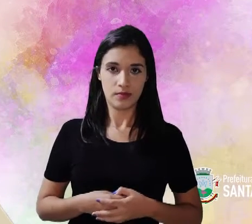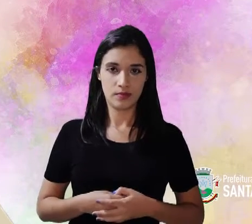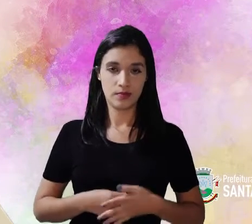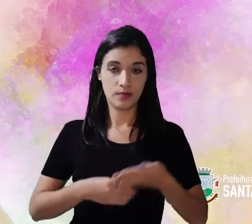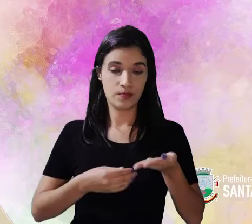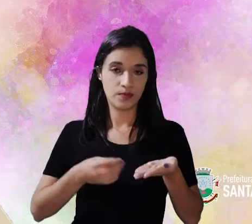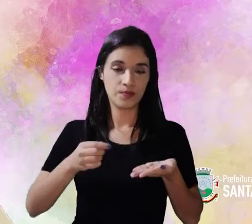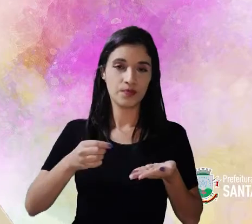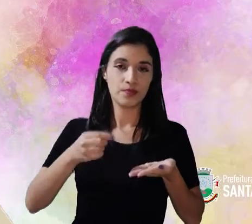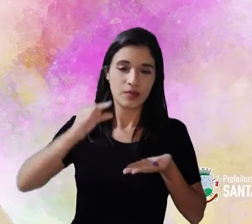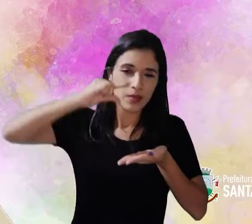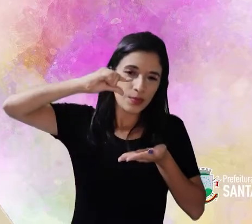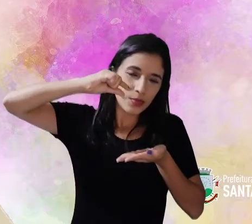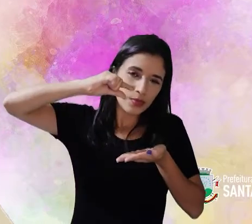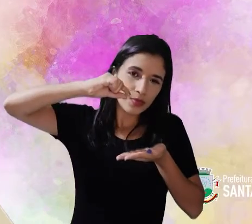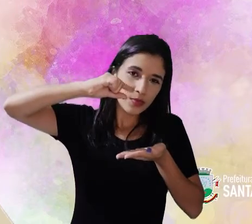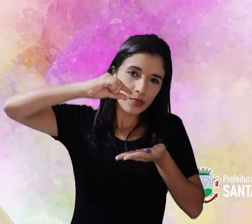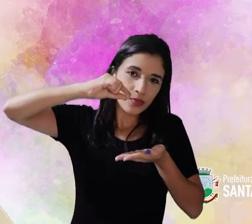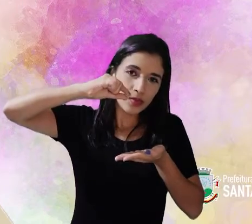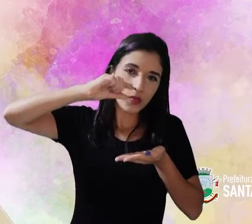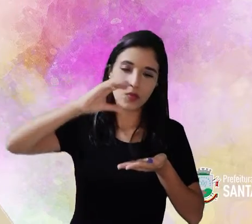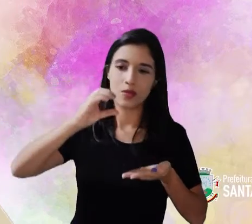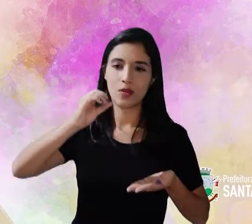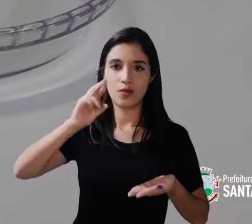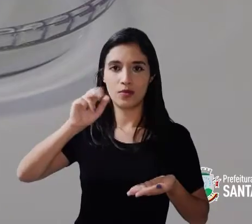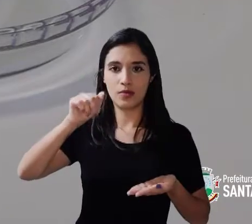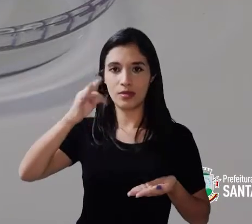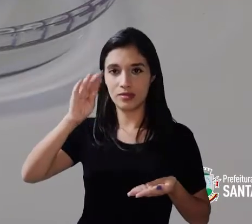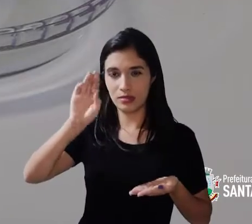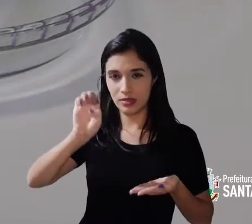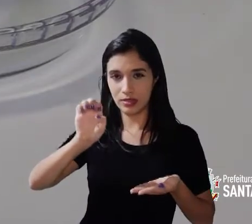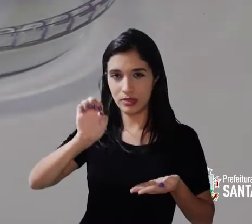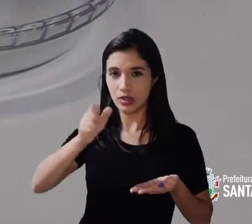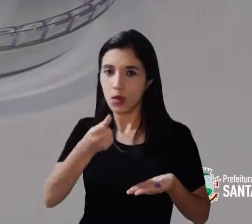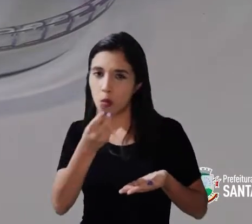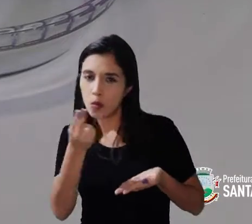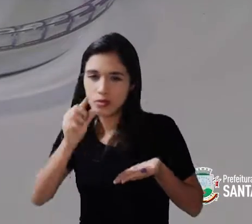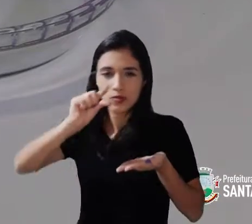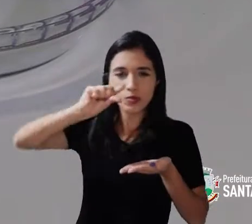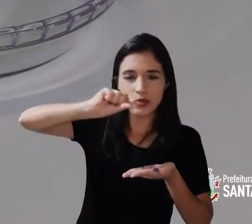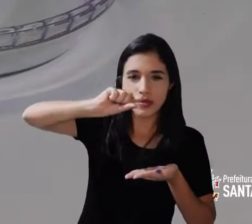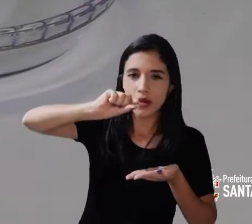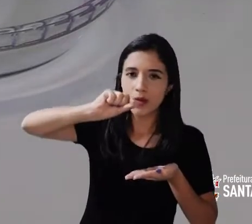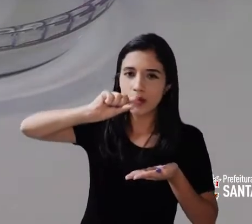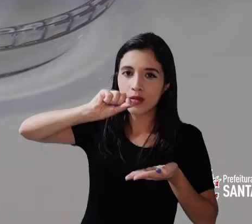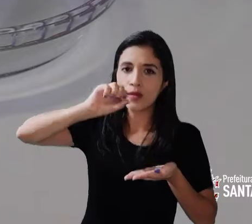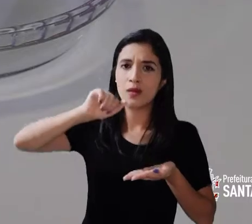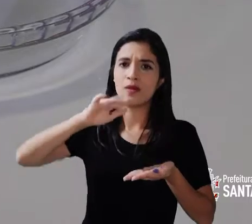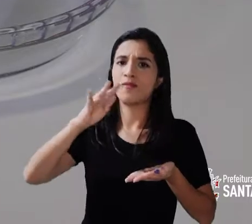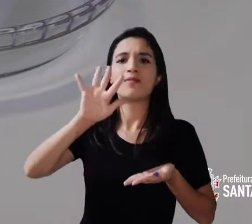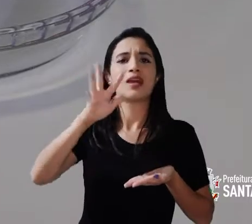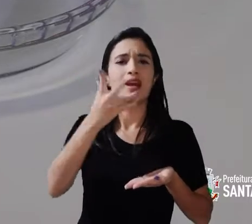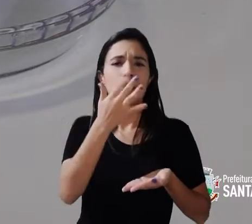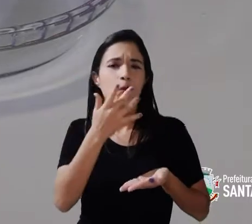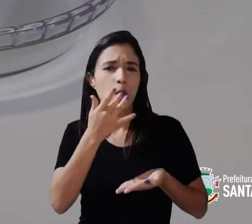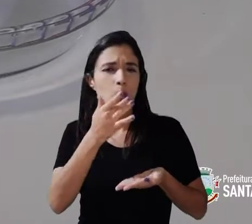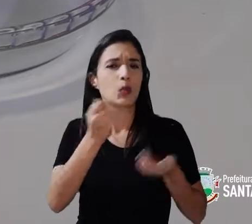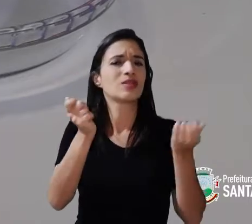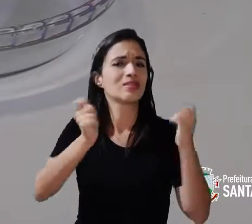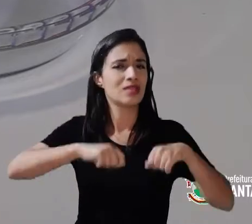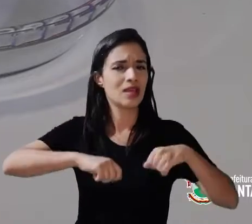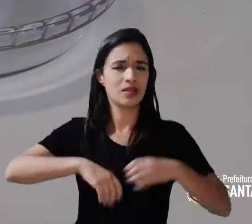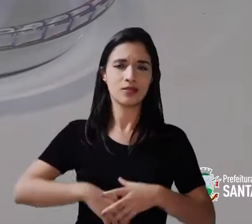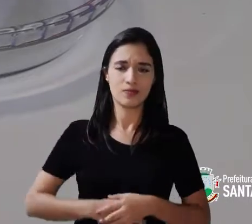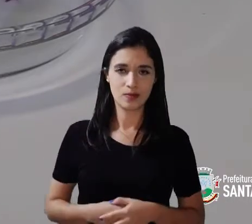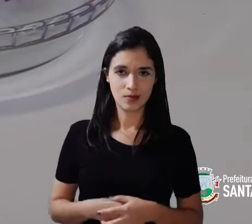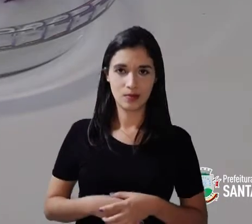pingar algumas cores do corante. Pode ser bem colorido.